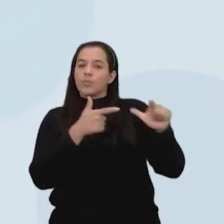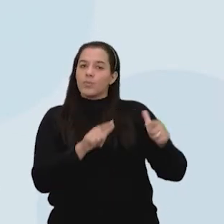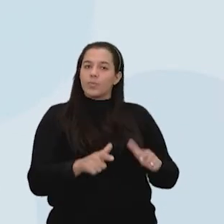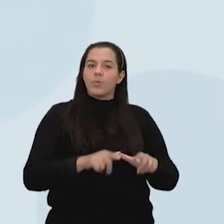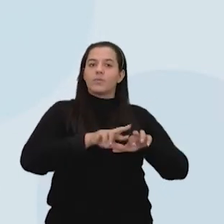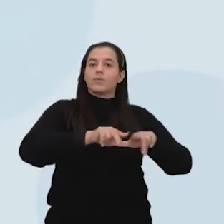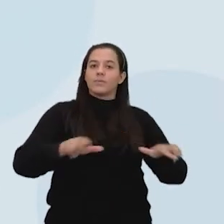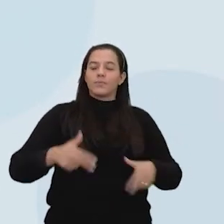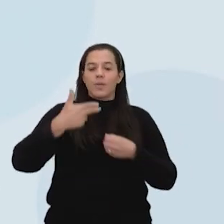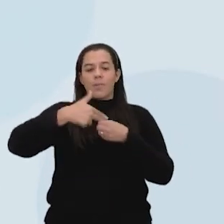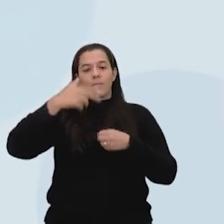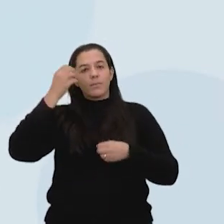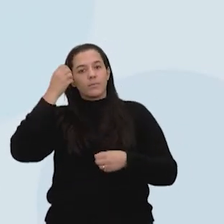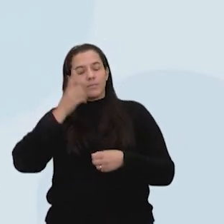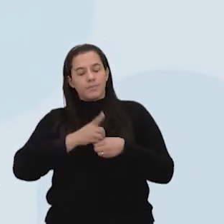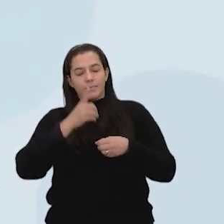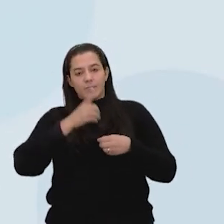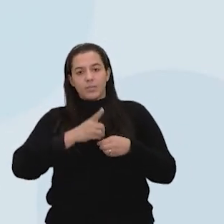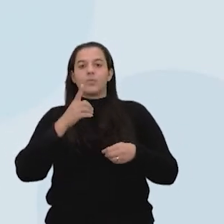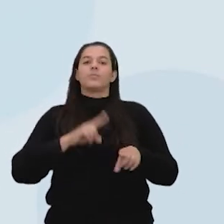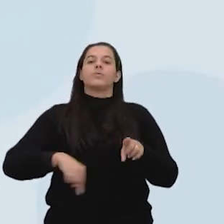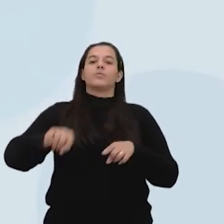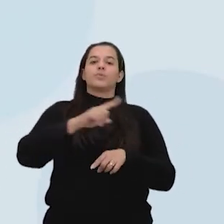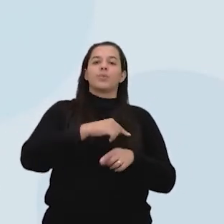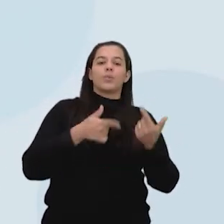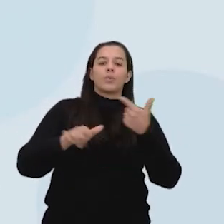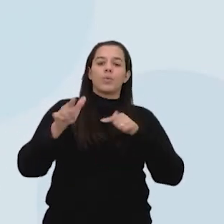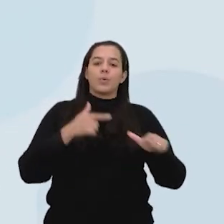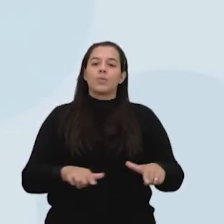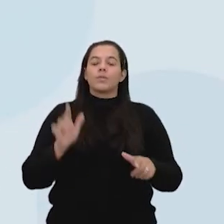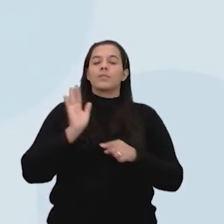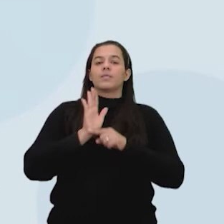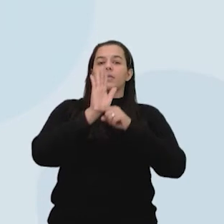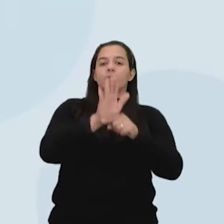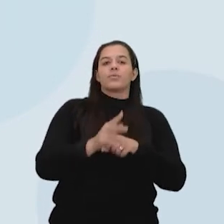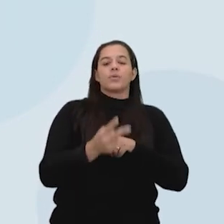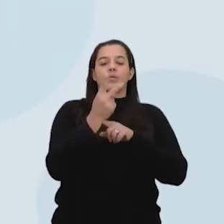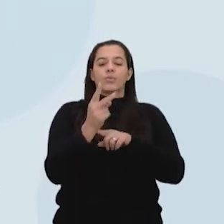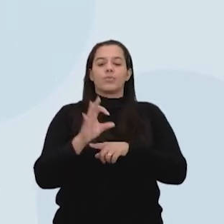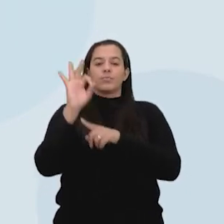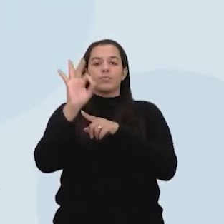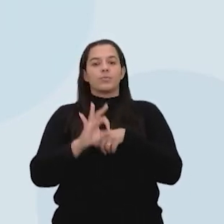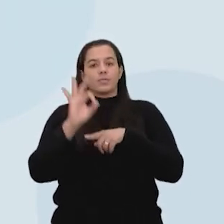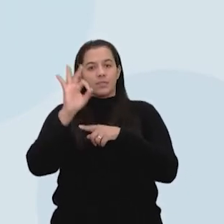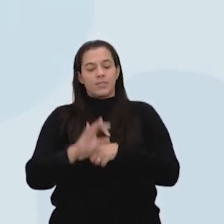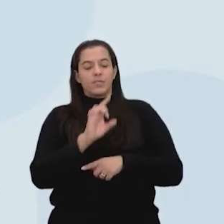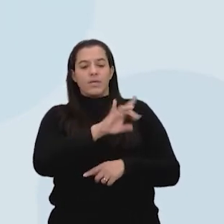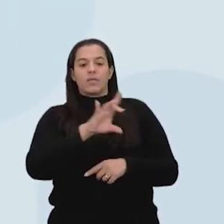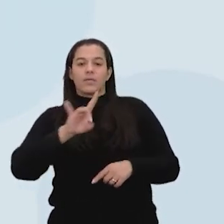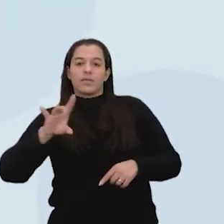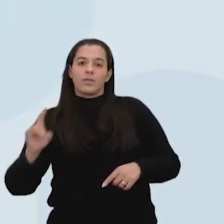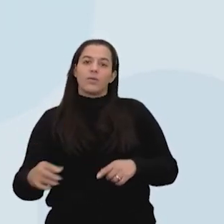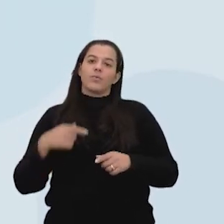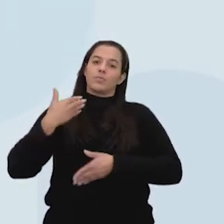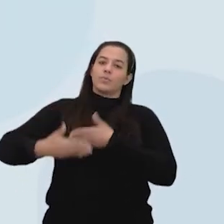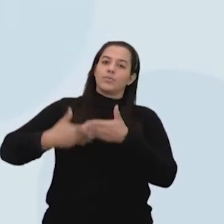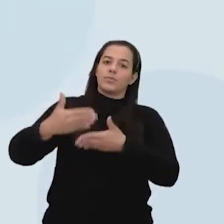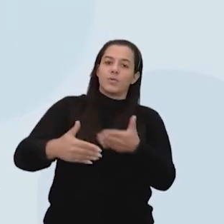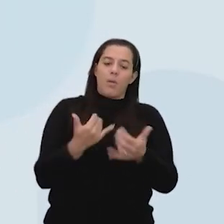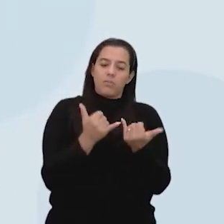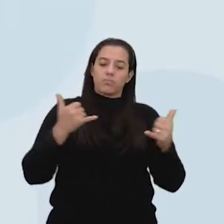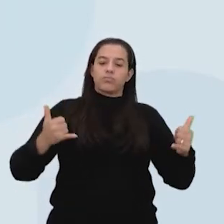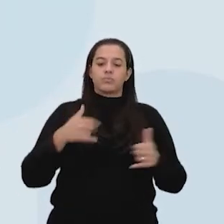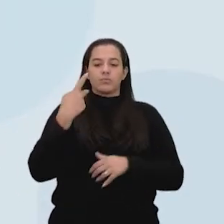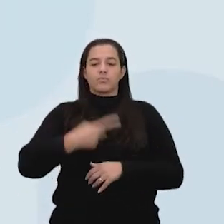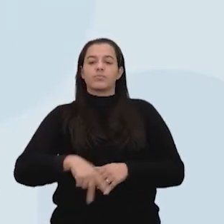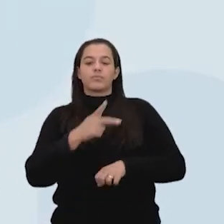derivados de petróleo e energia solar contribuem com cerca de 2% cada um para a geração de eletricidade no